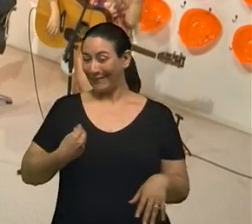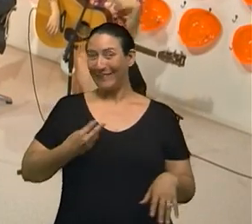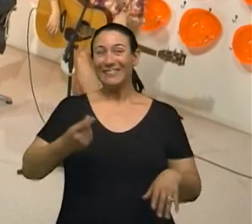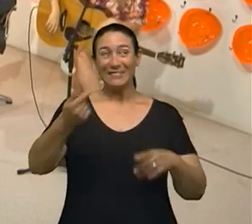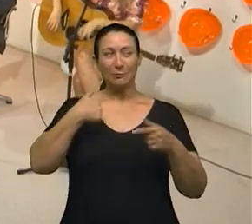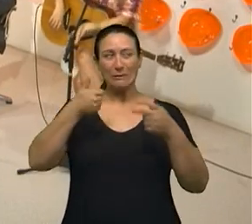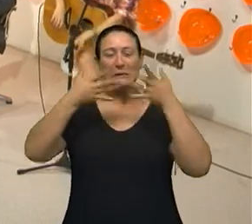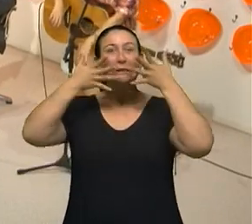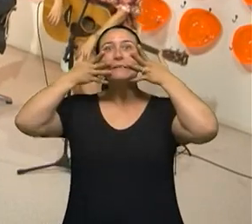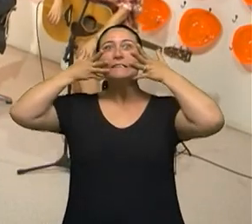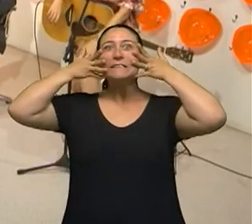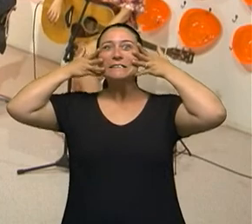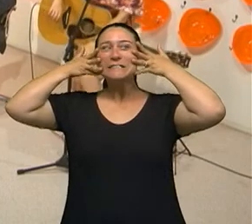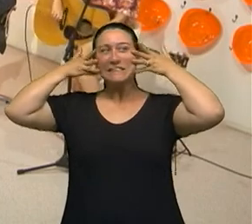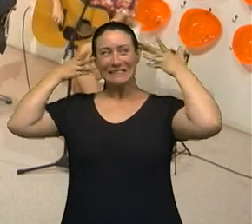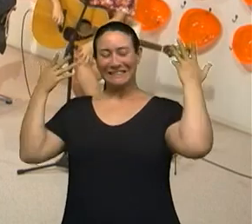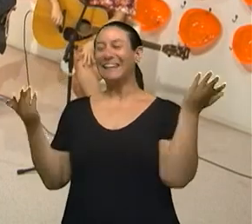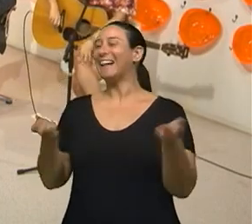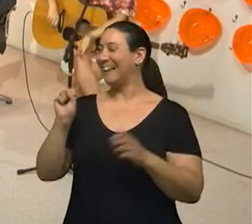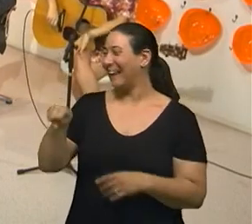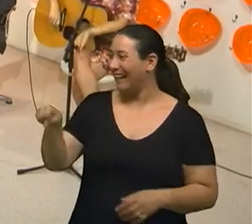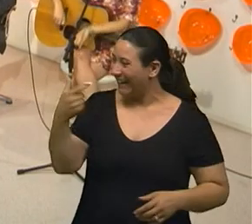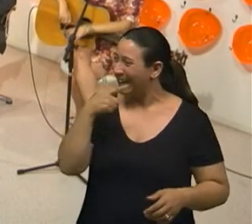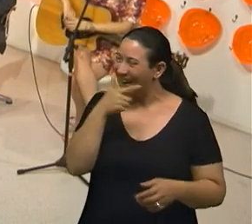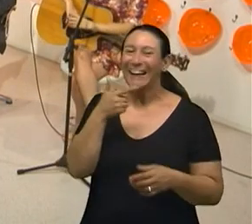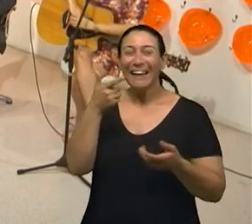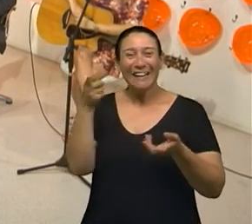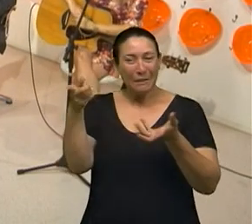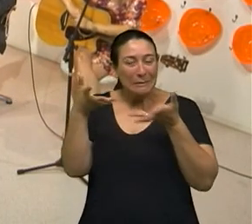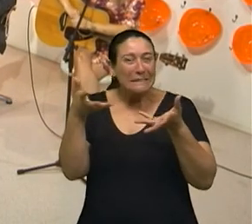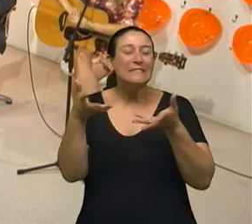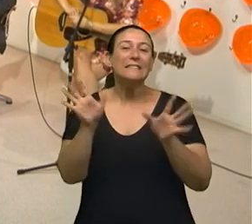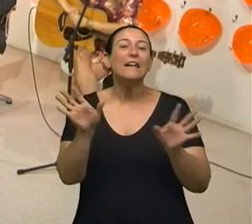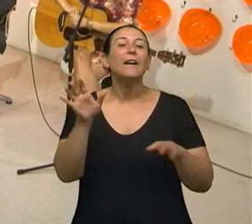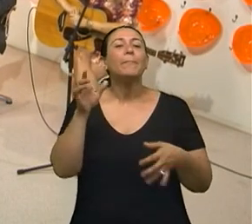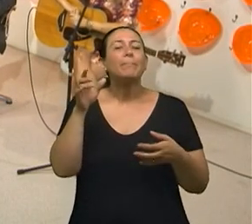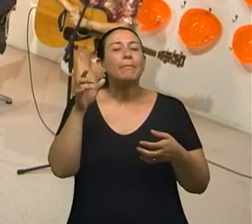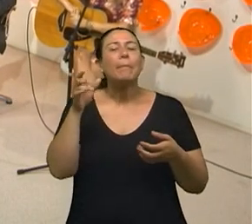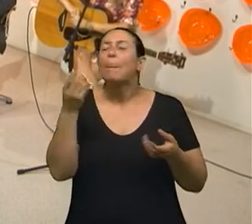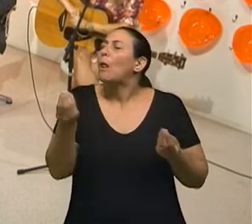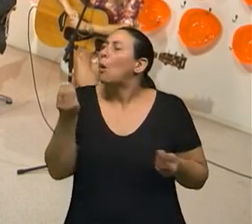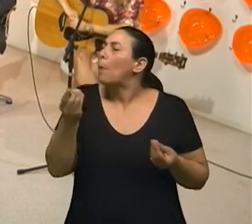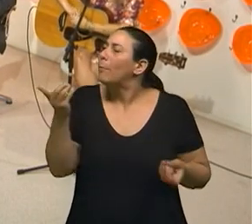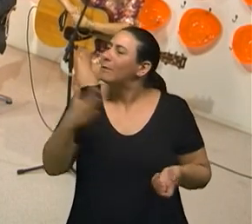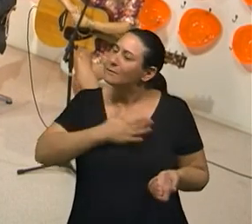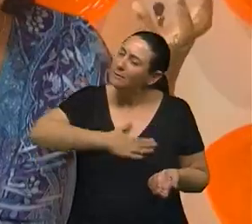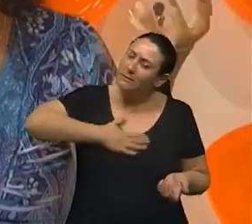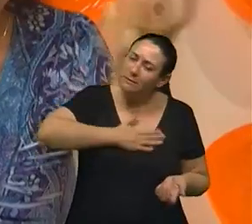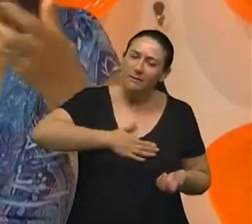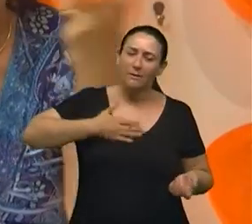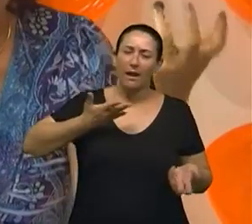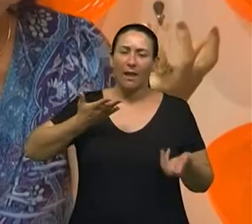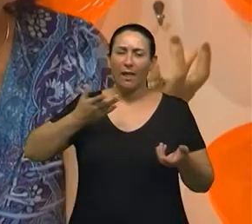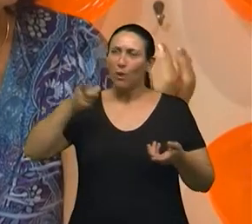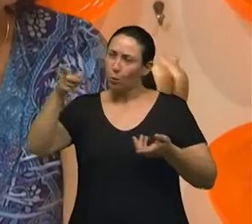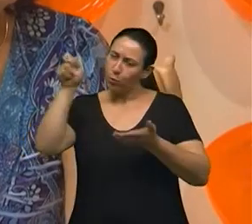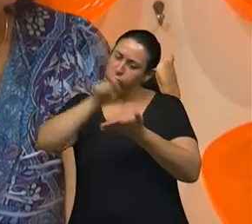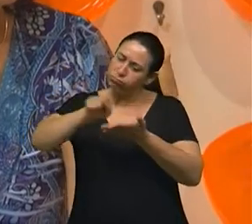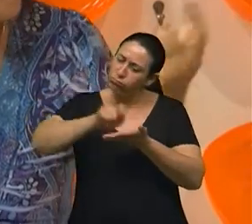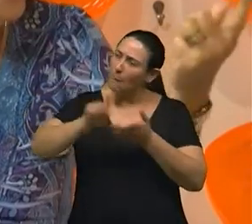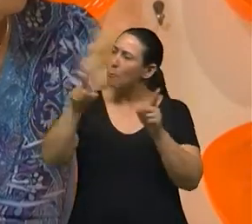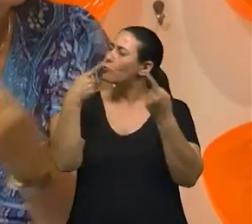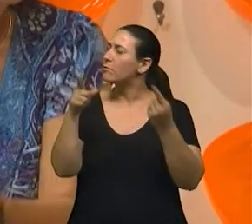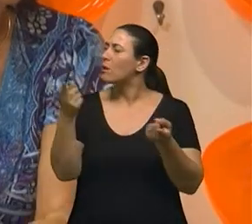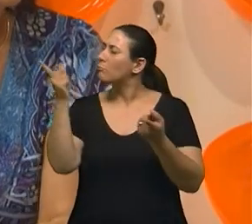botox. Cheio de botox, se preciso for, né? Mas fala um pouquinho dessa satisfação de compositora. Como é que é esse teu olhar pra